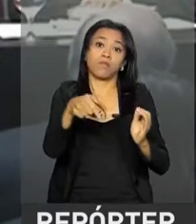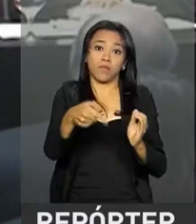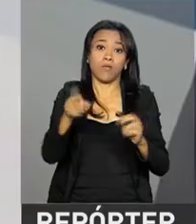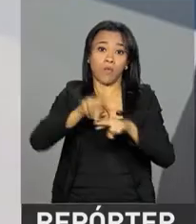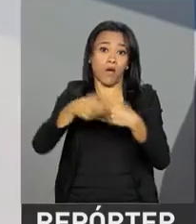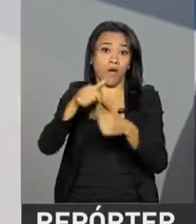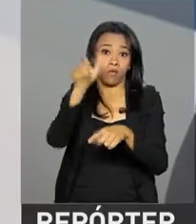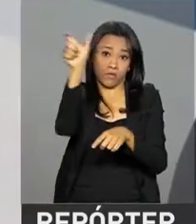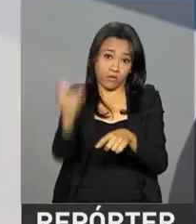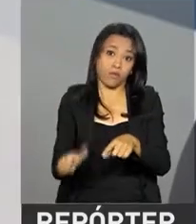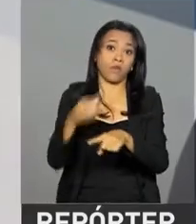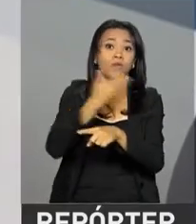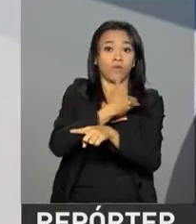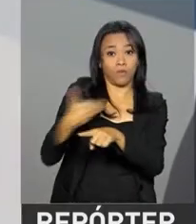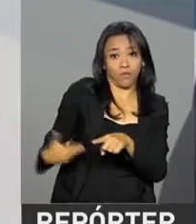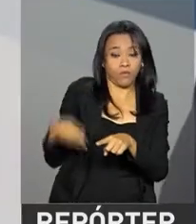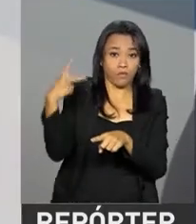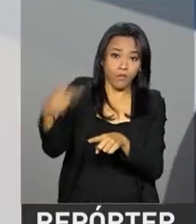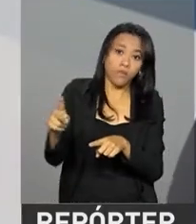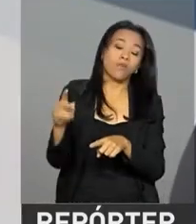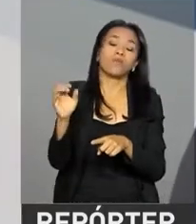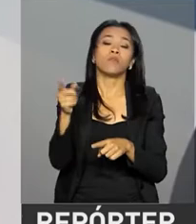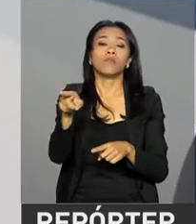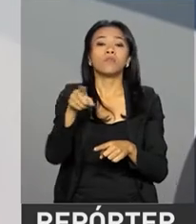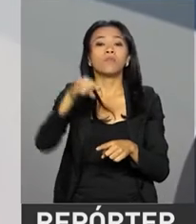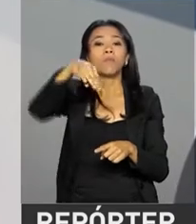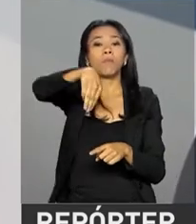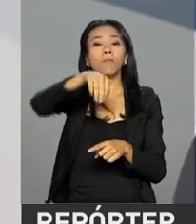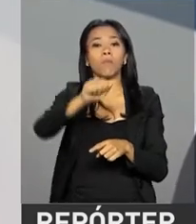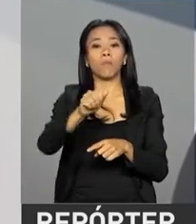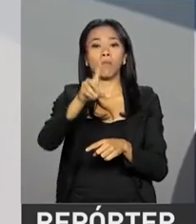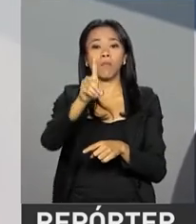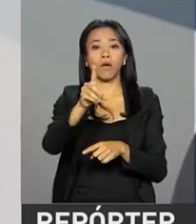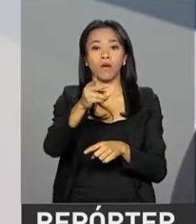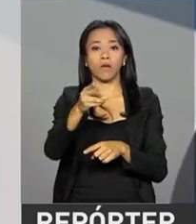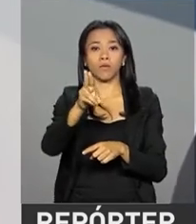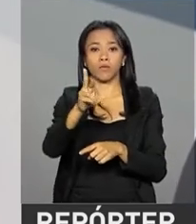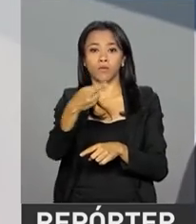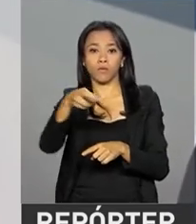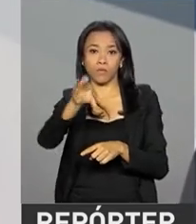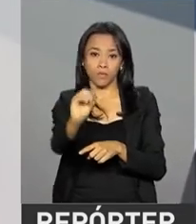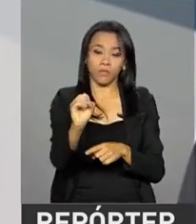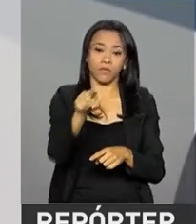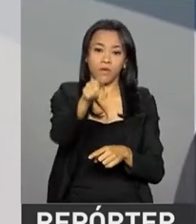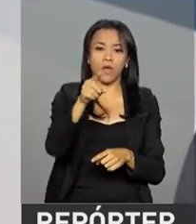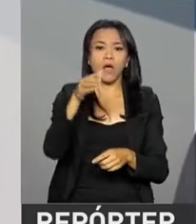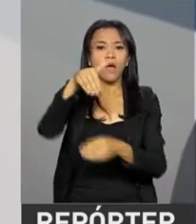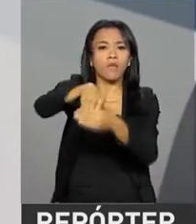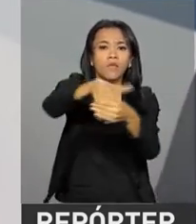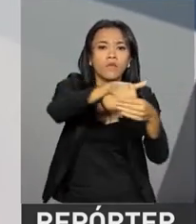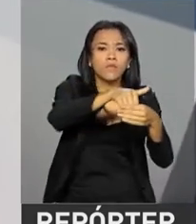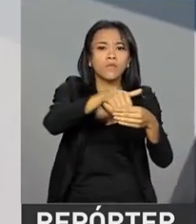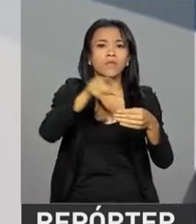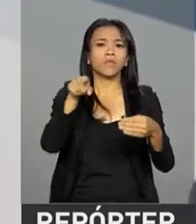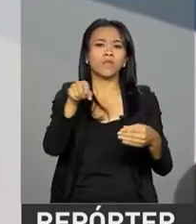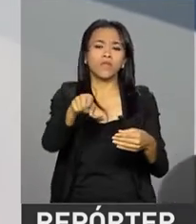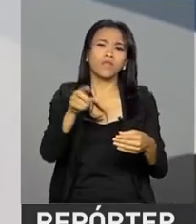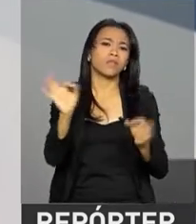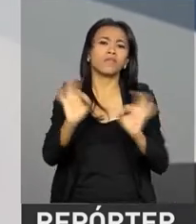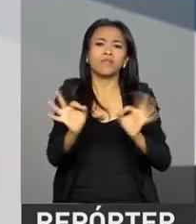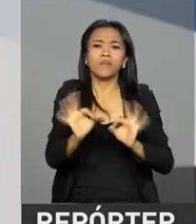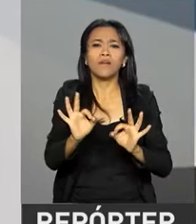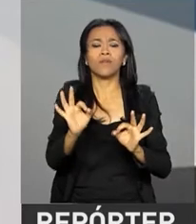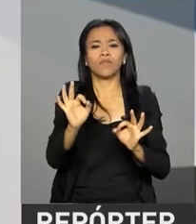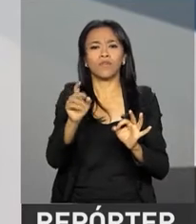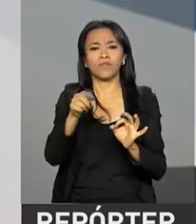Maduro. Apelamos para que a reunião, a eleição não se desse, para que ela não fosse instalada